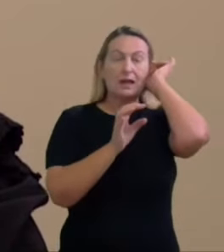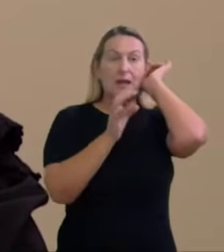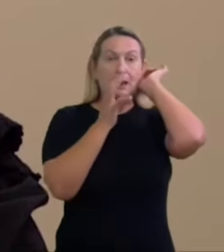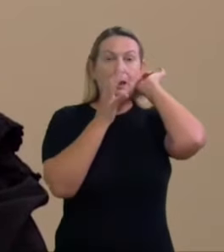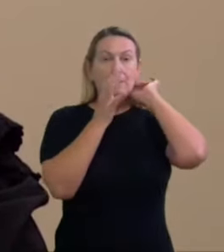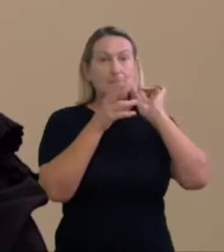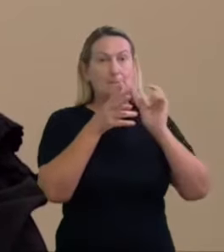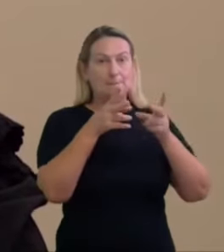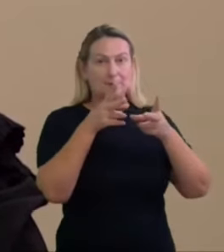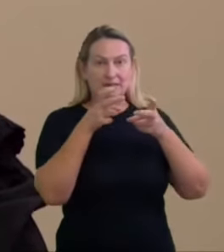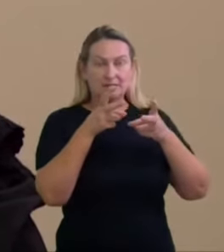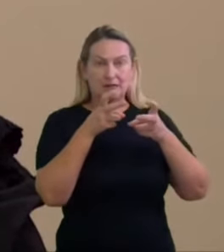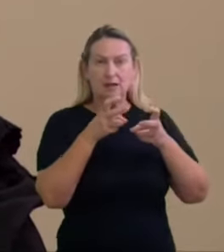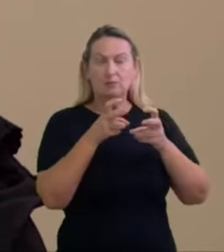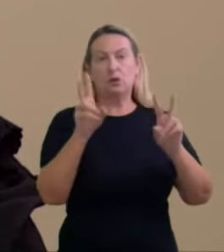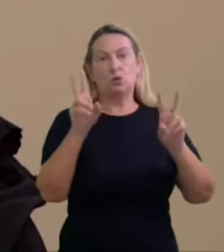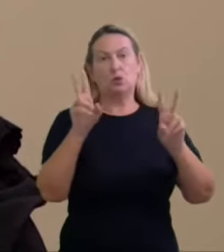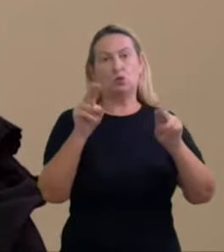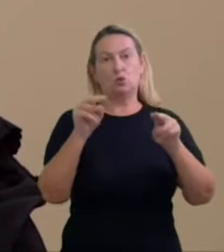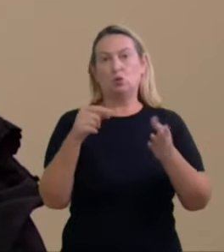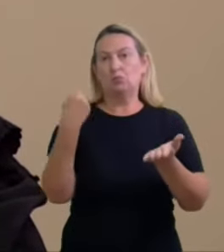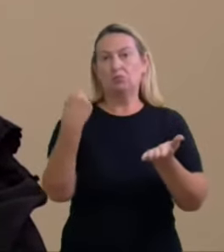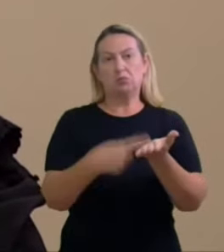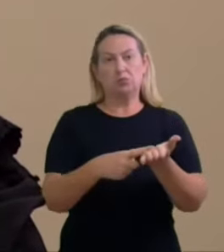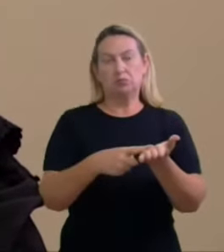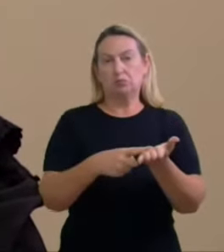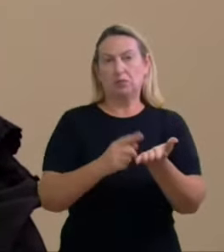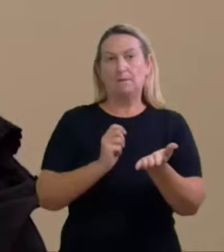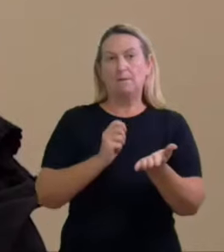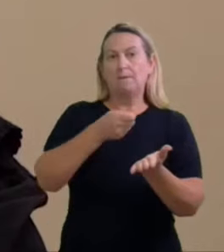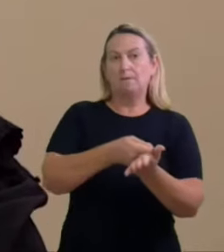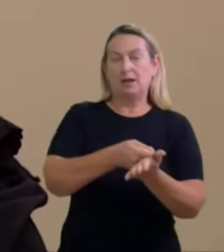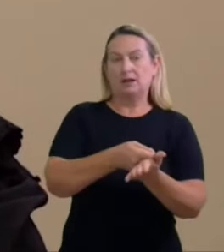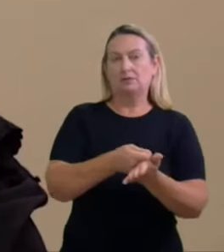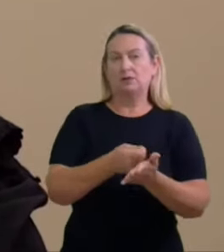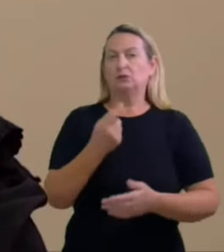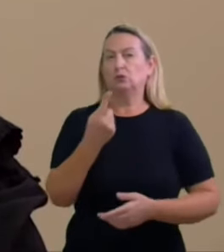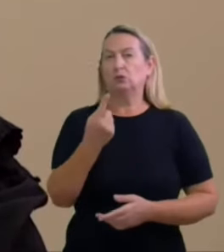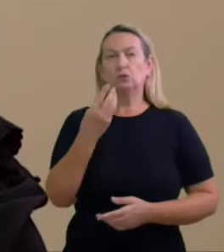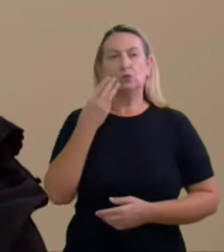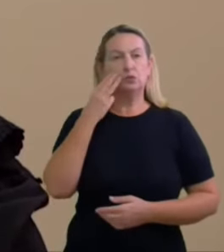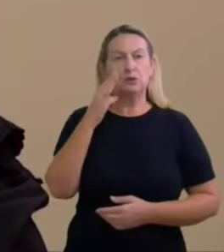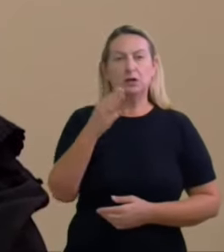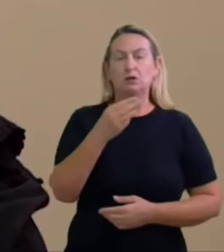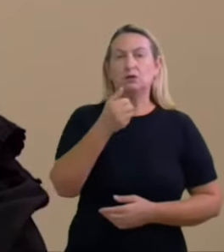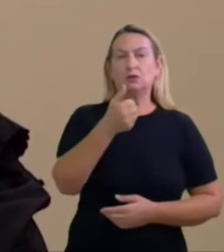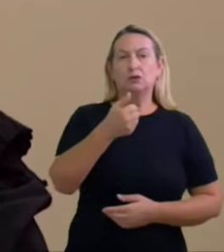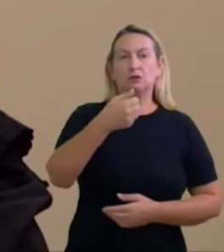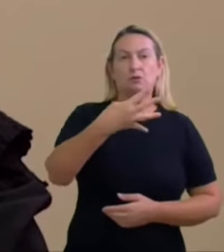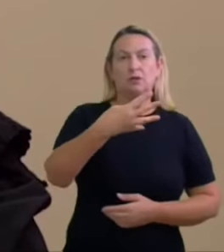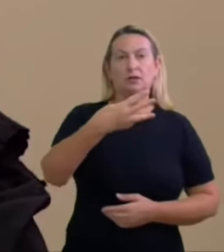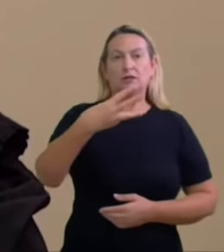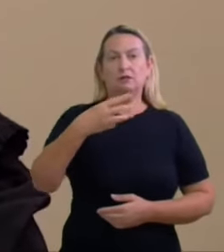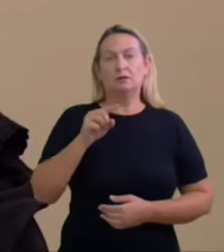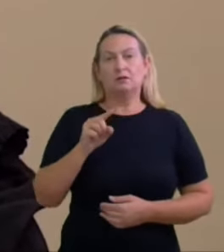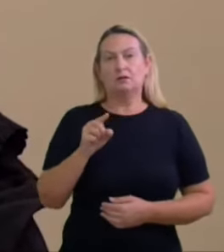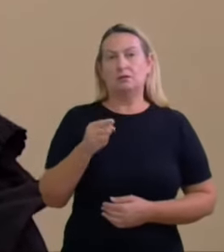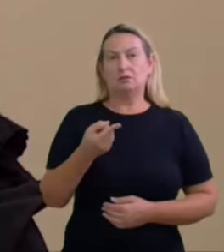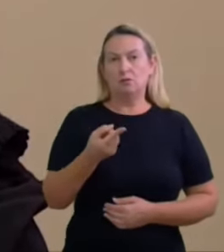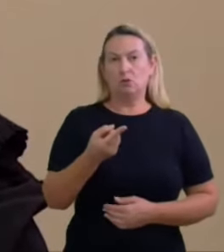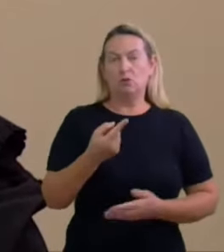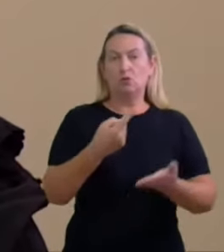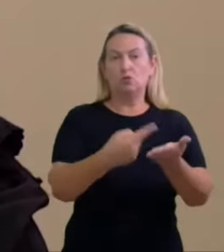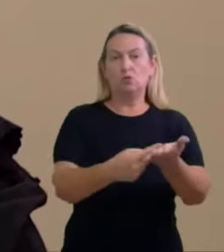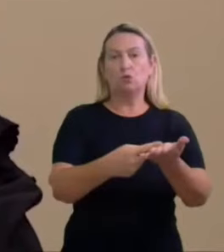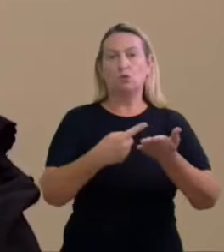comprovação do efetivo pagamento desses valores eles teriam pago 1 milhão 143 mil em um acordo